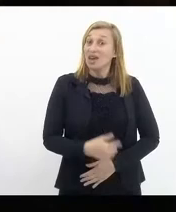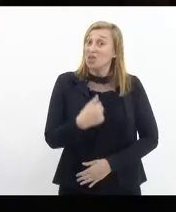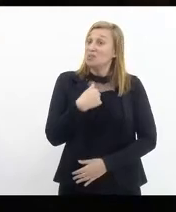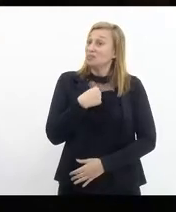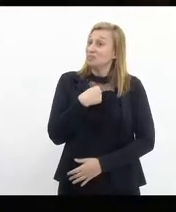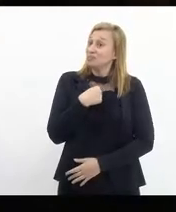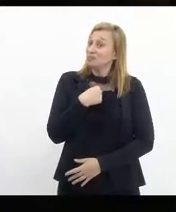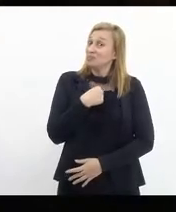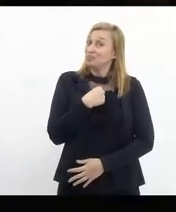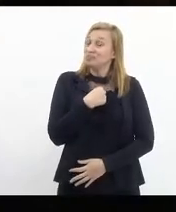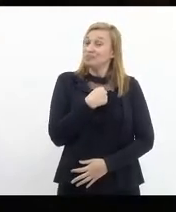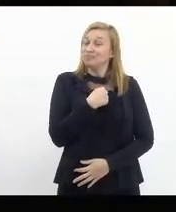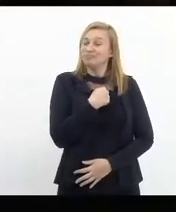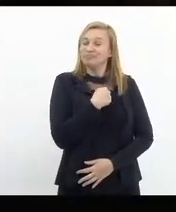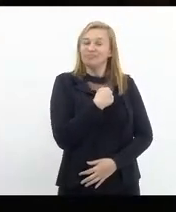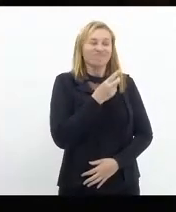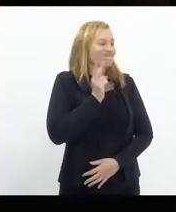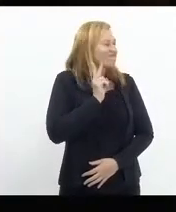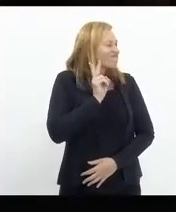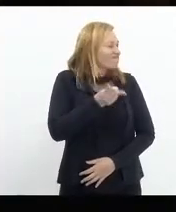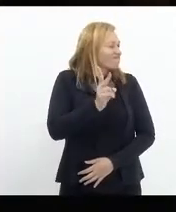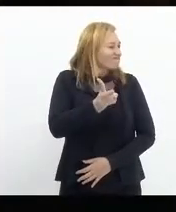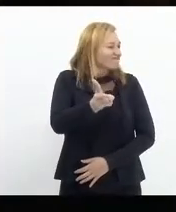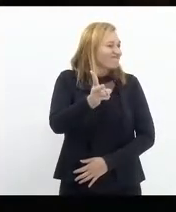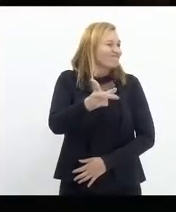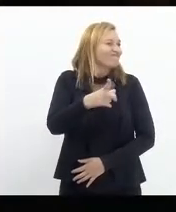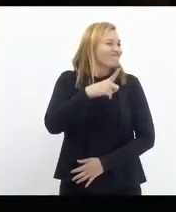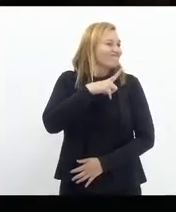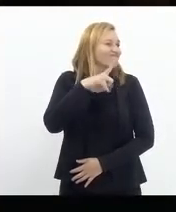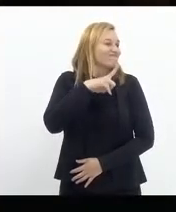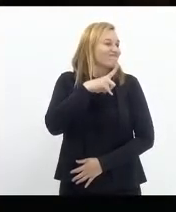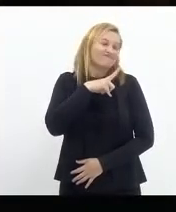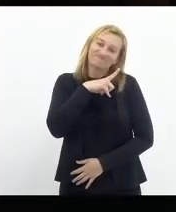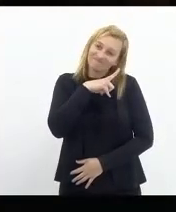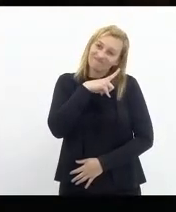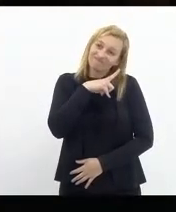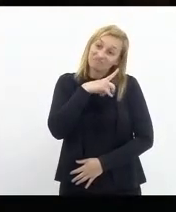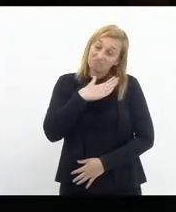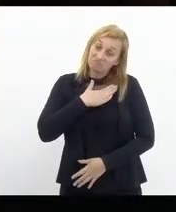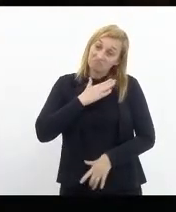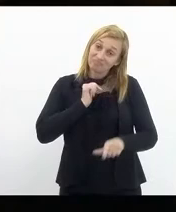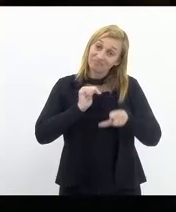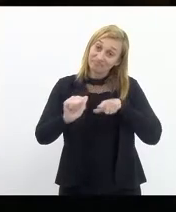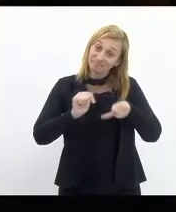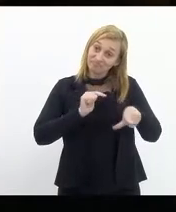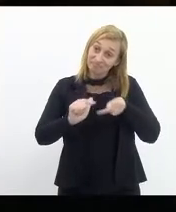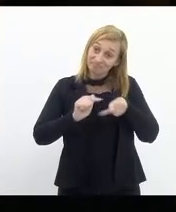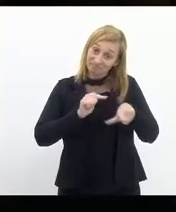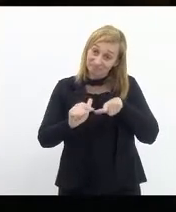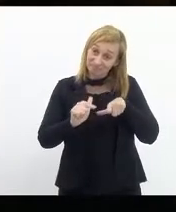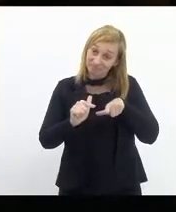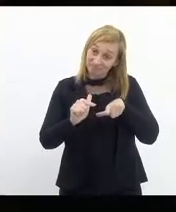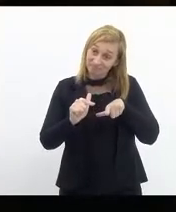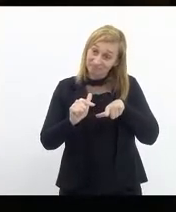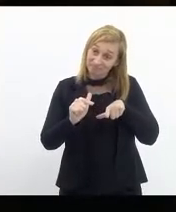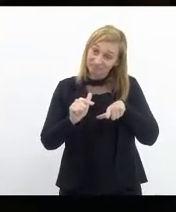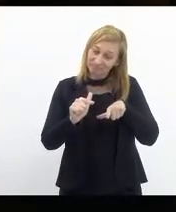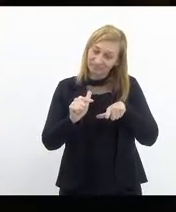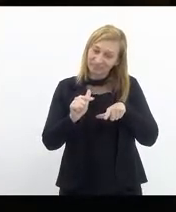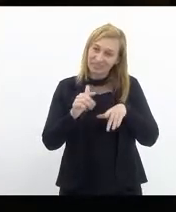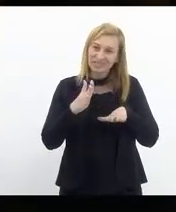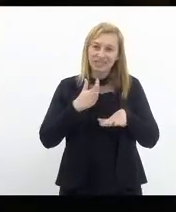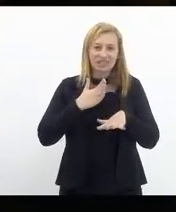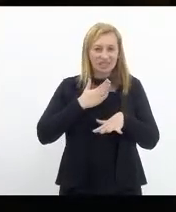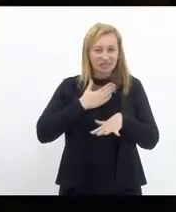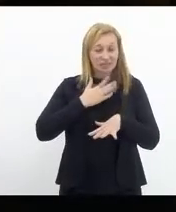sempre tenho como mandato nas minhas